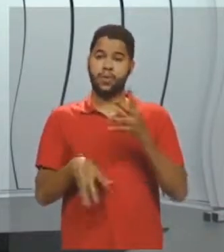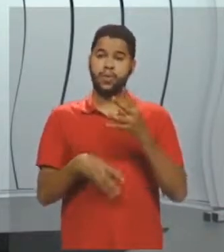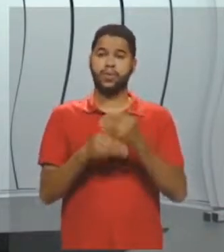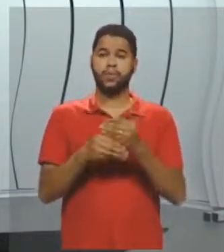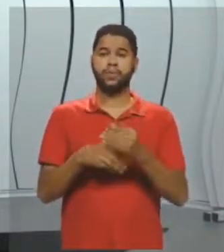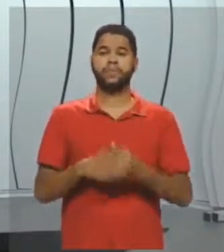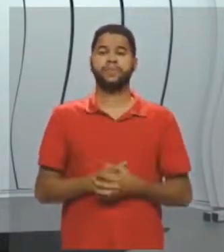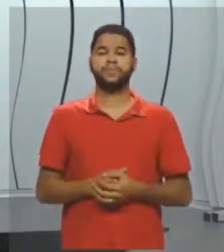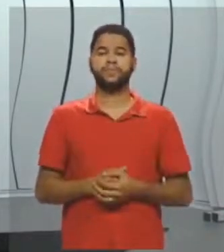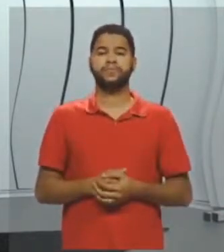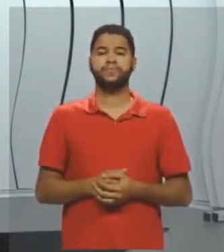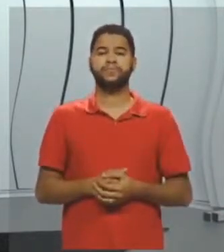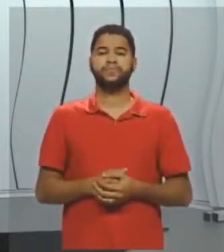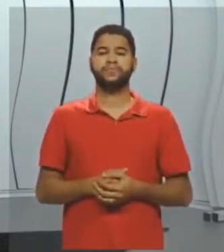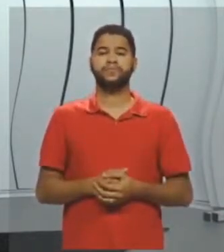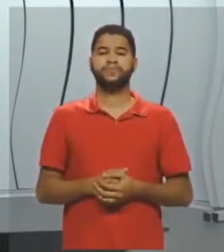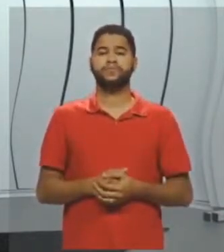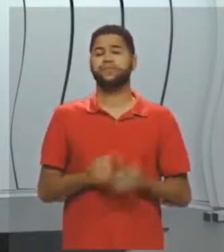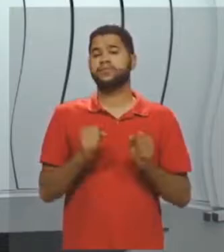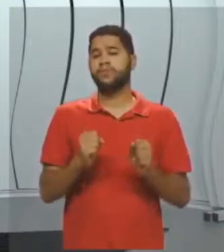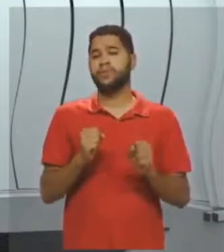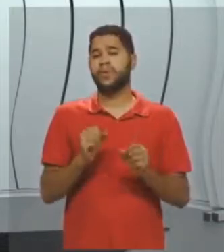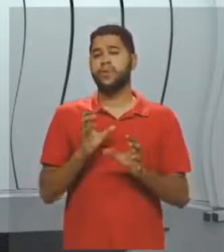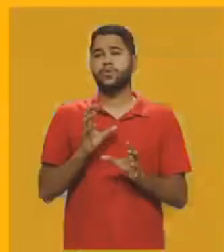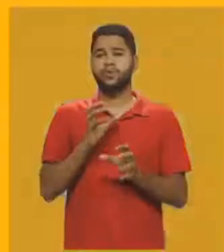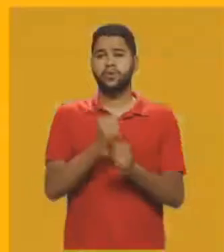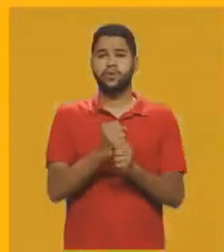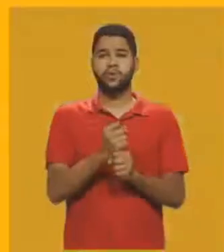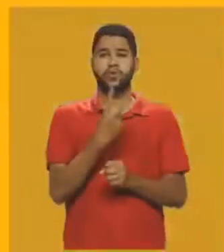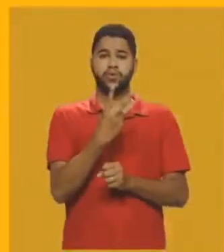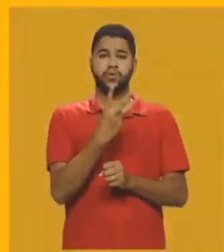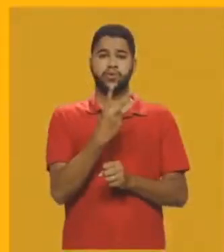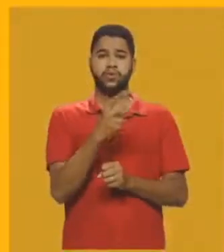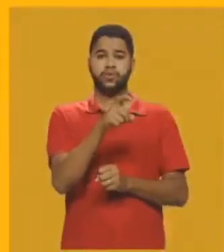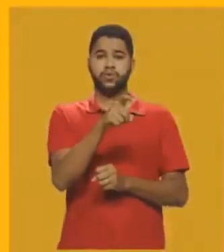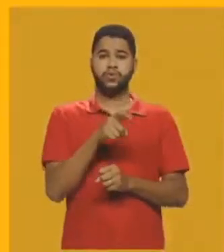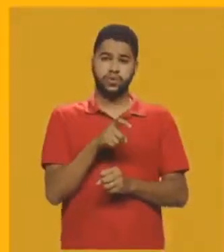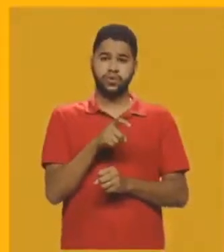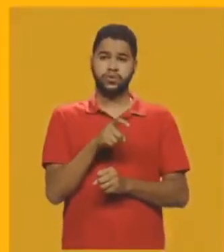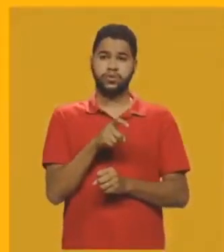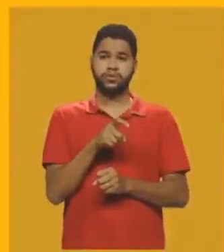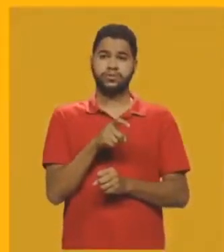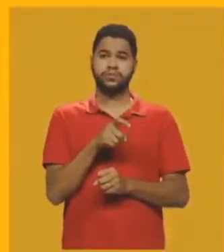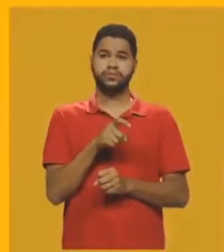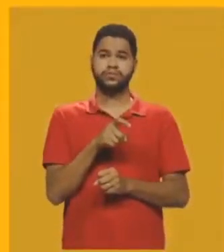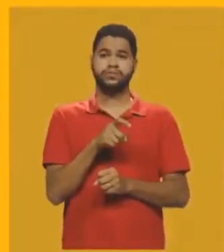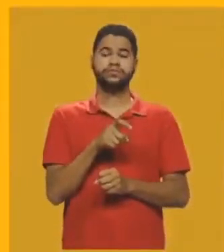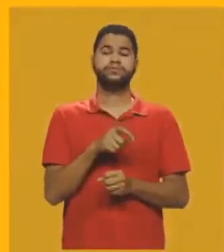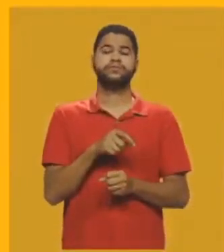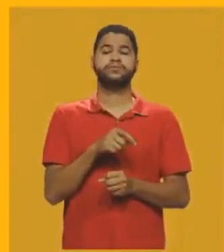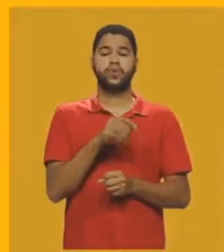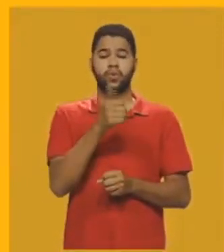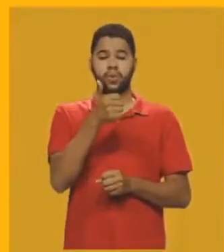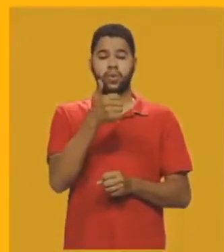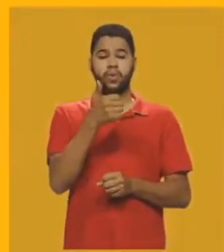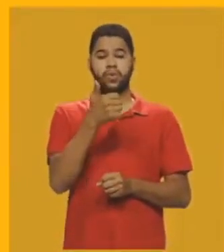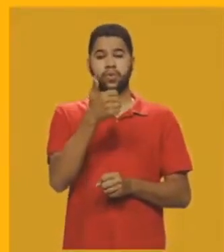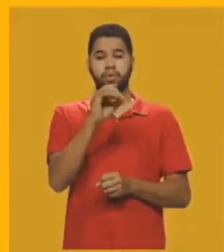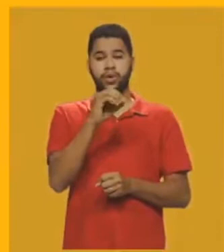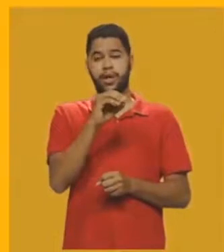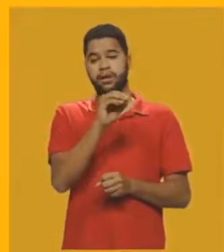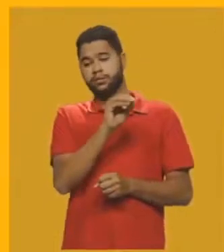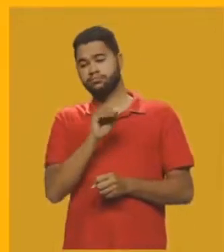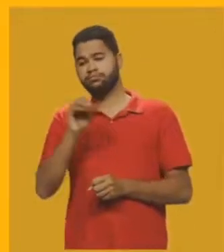aqui, esses dois. Eu posso somar 2X e passar o 10 depois da igualdade.